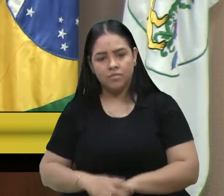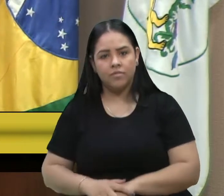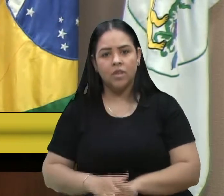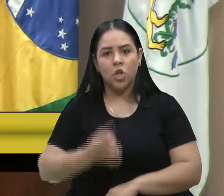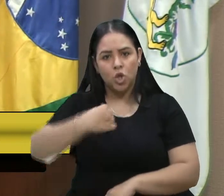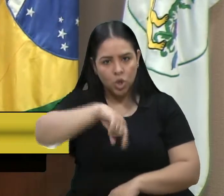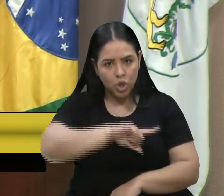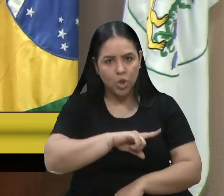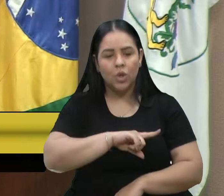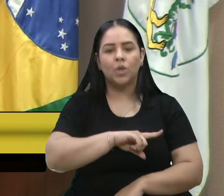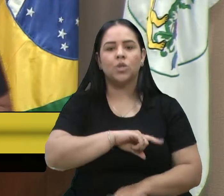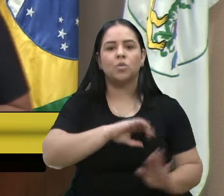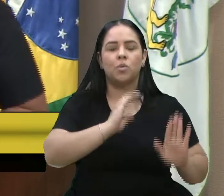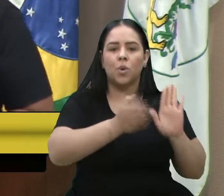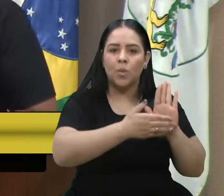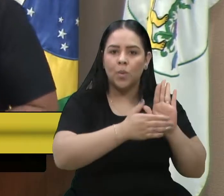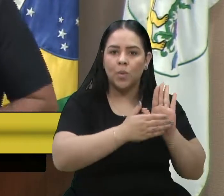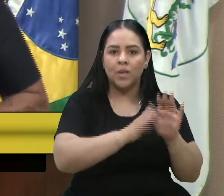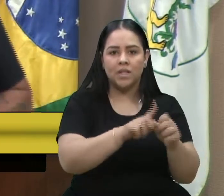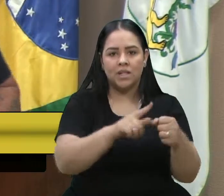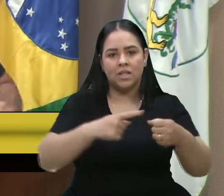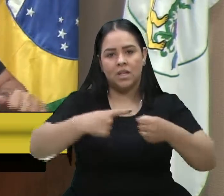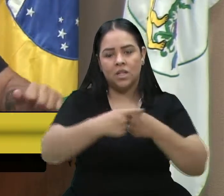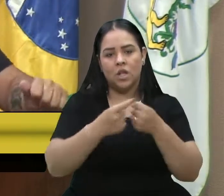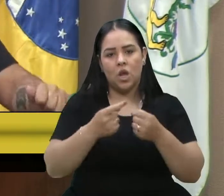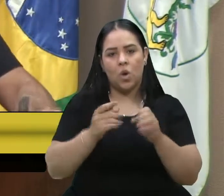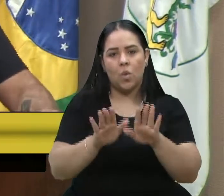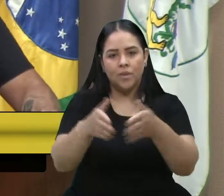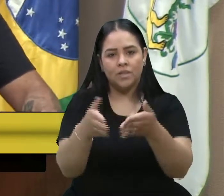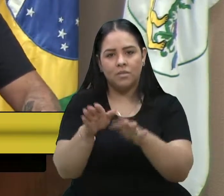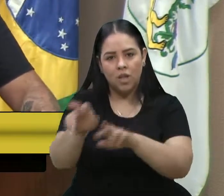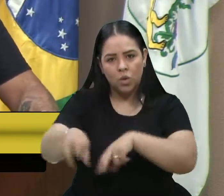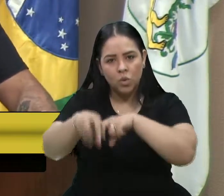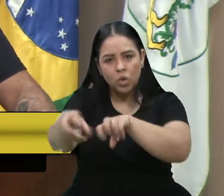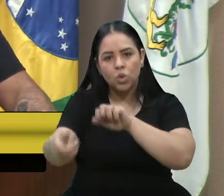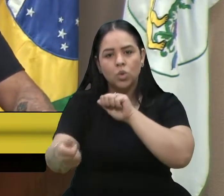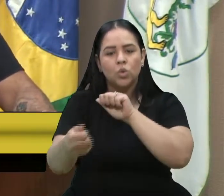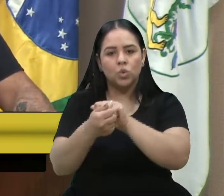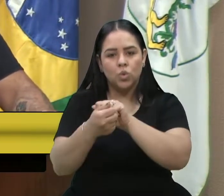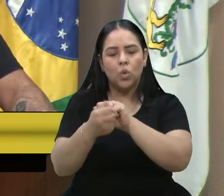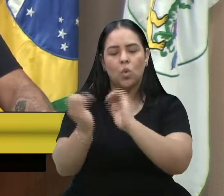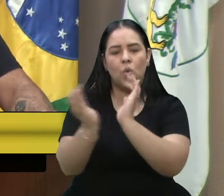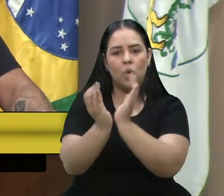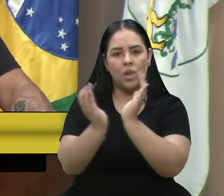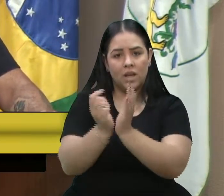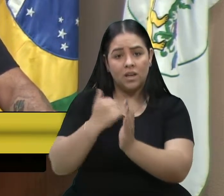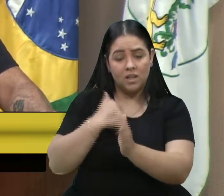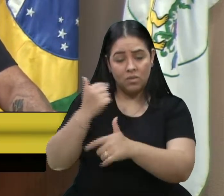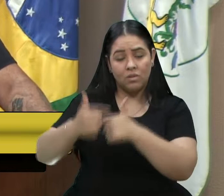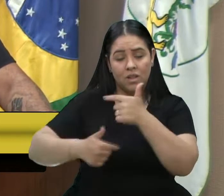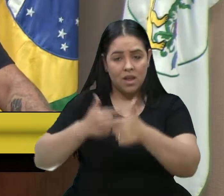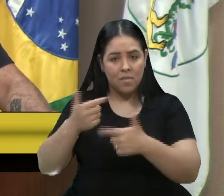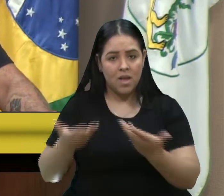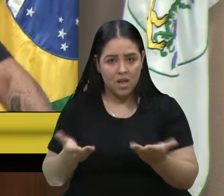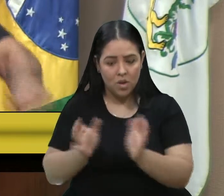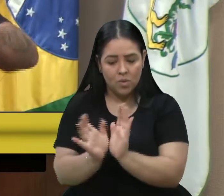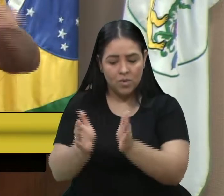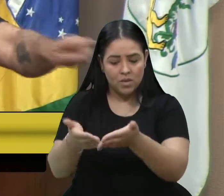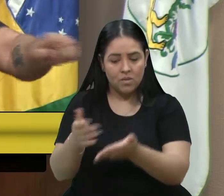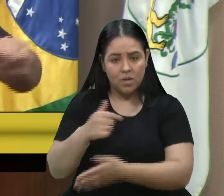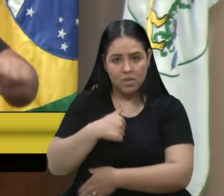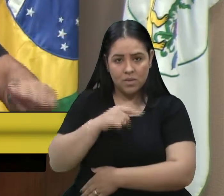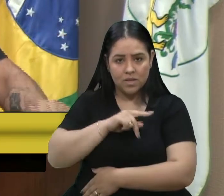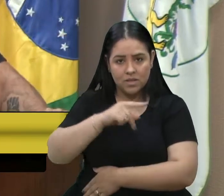Falamos, proposta para a cidade na Comissão da Agricultura, junto com os meus colegas, comissão da qual eu presido,